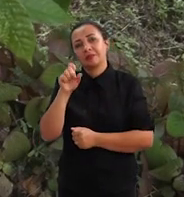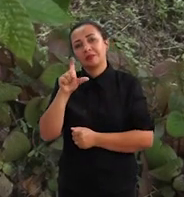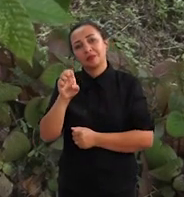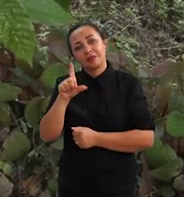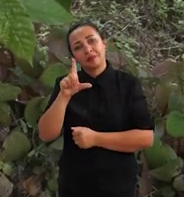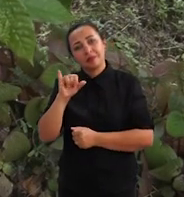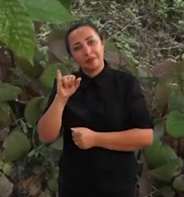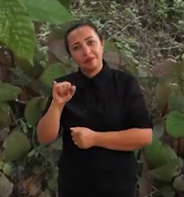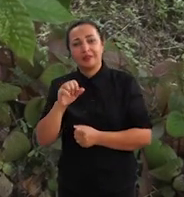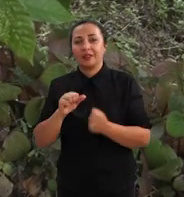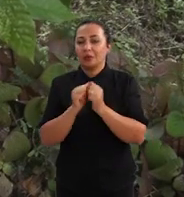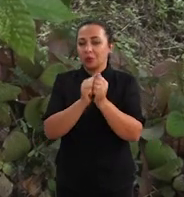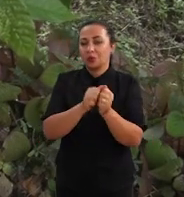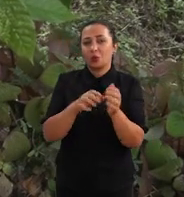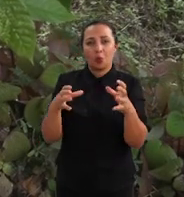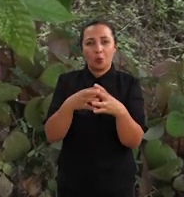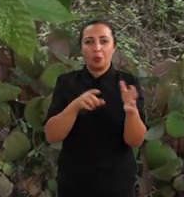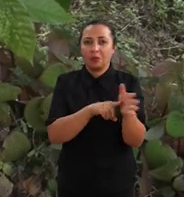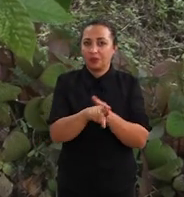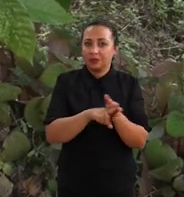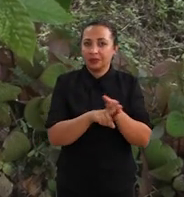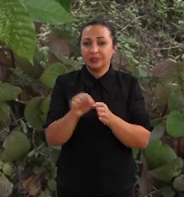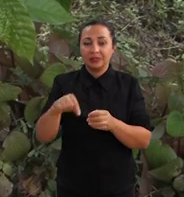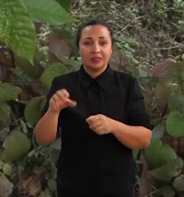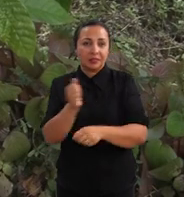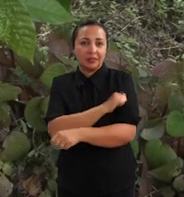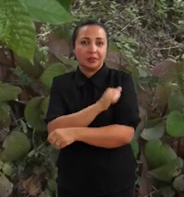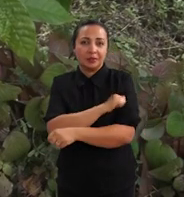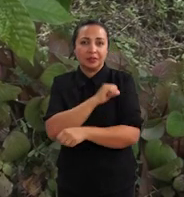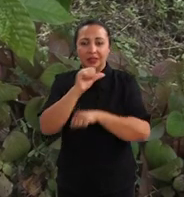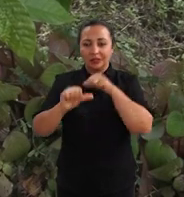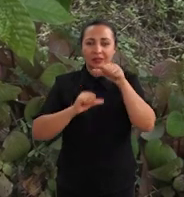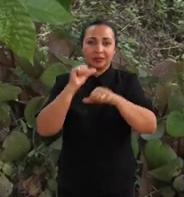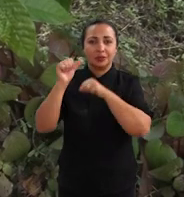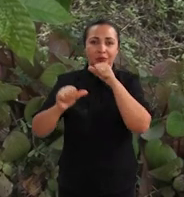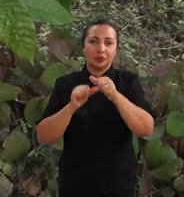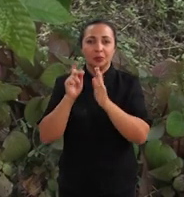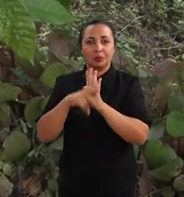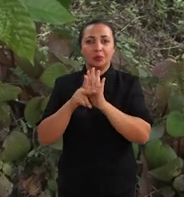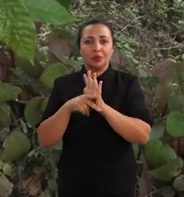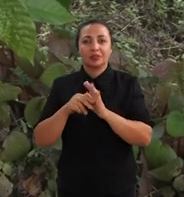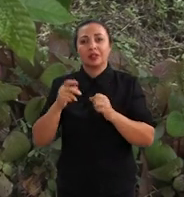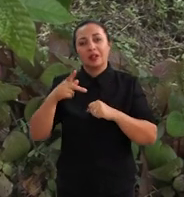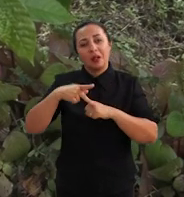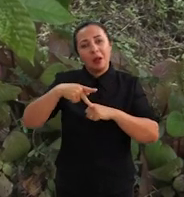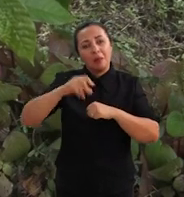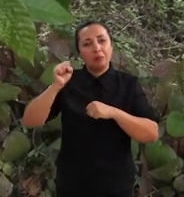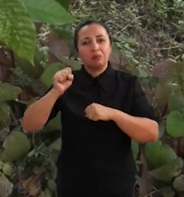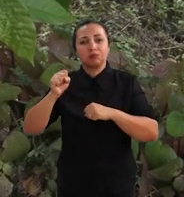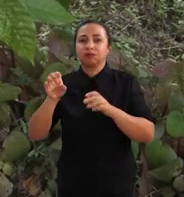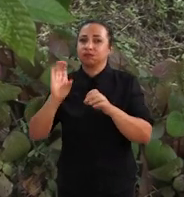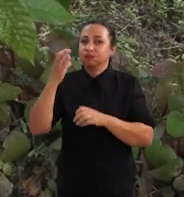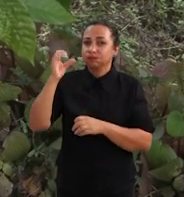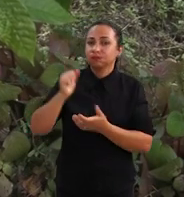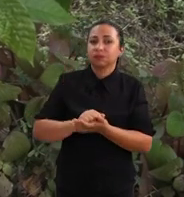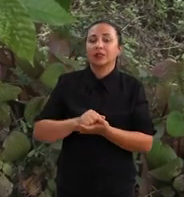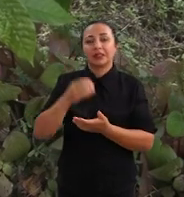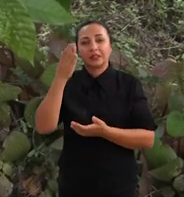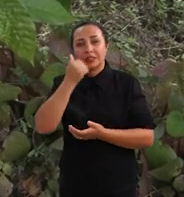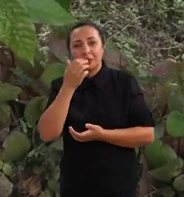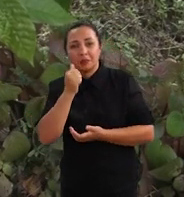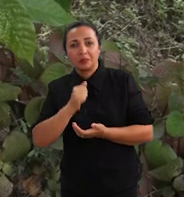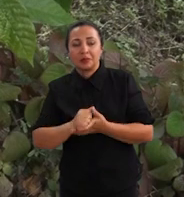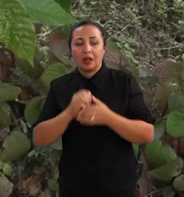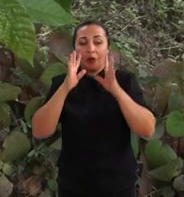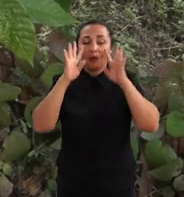pesquisa, e esses alunos que estão desenvolvendo esse projeto, são alunos da pós-graduação em ciência e tecnologia de